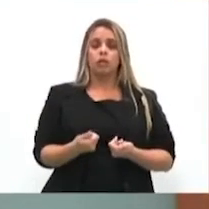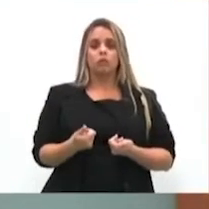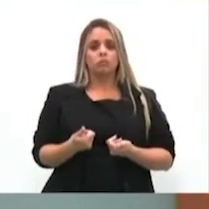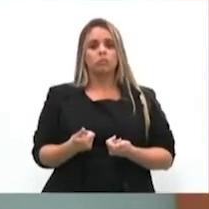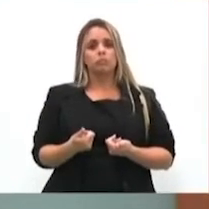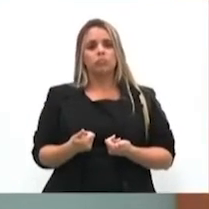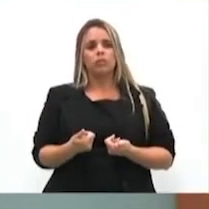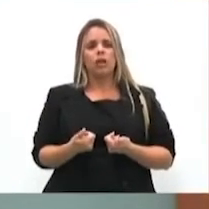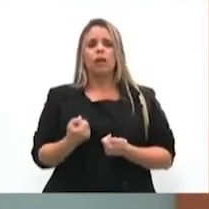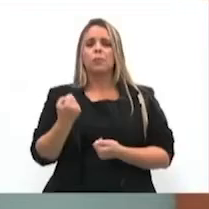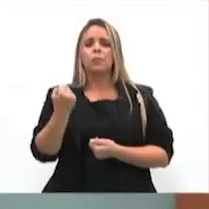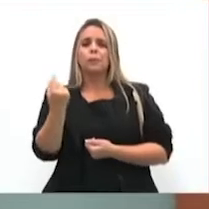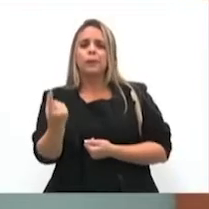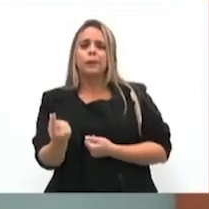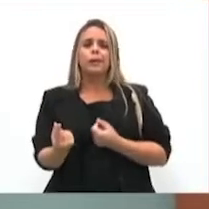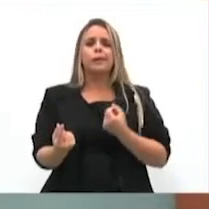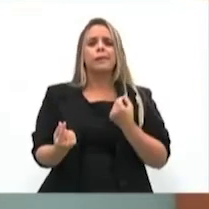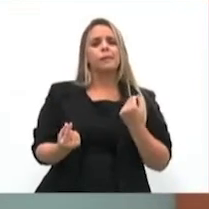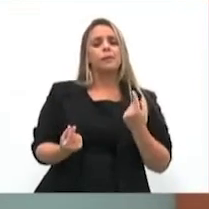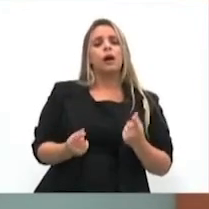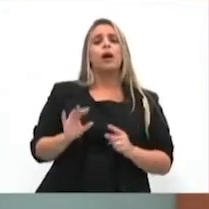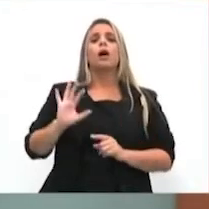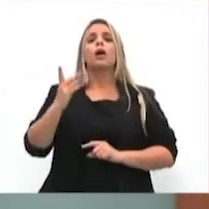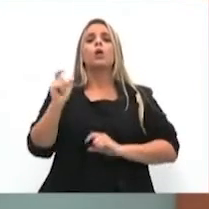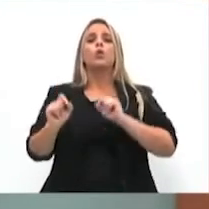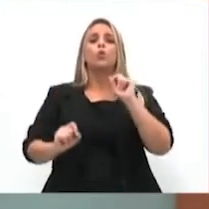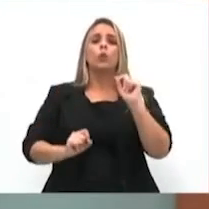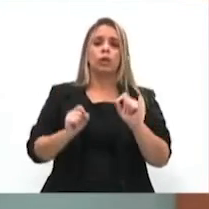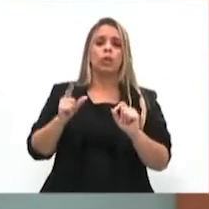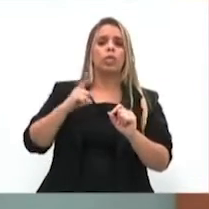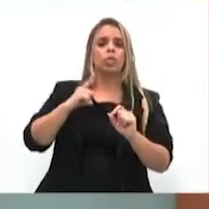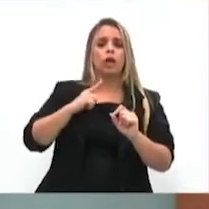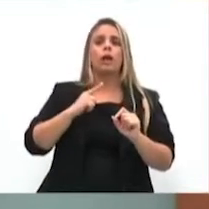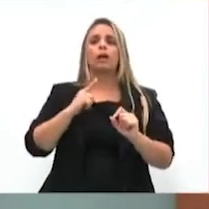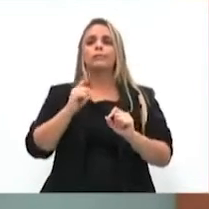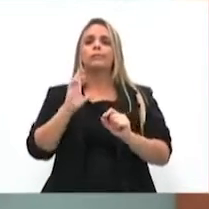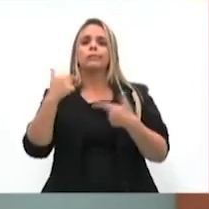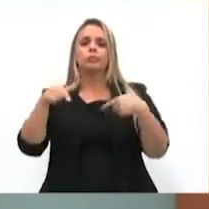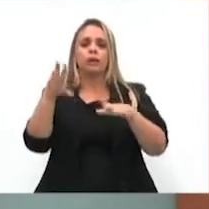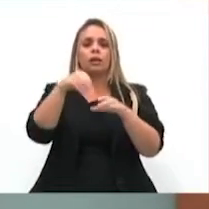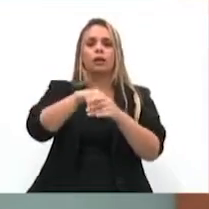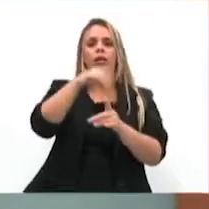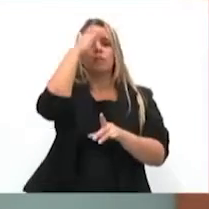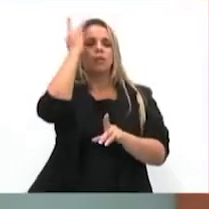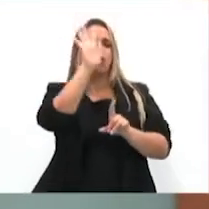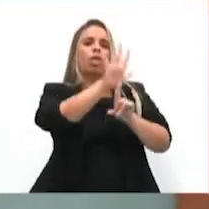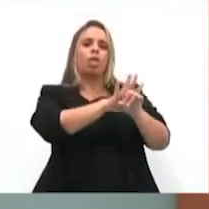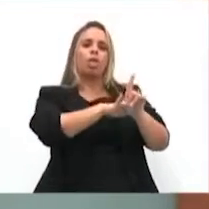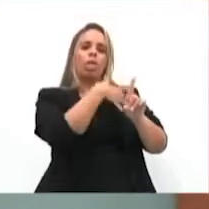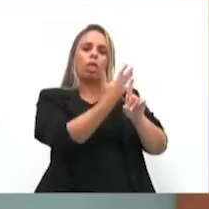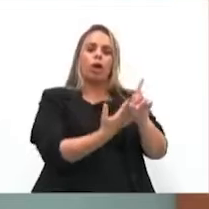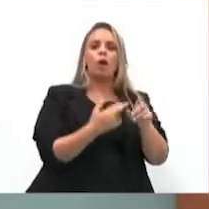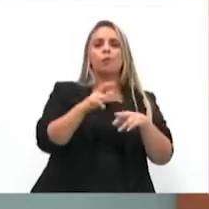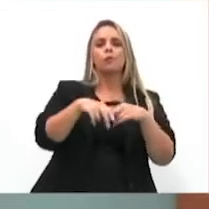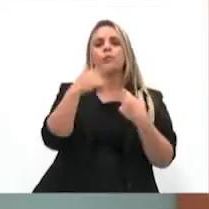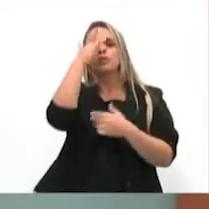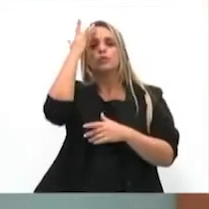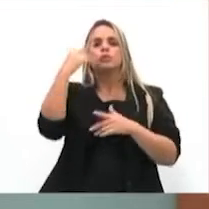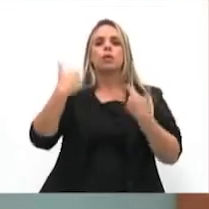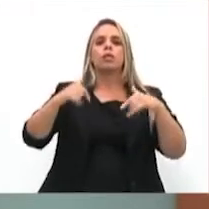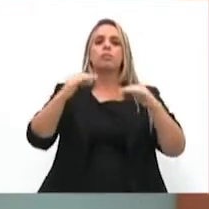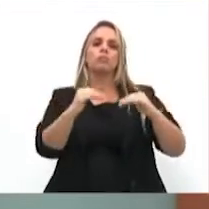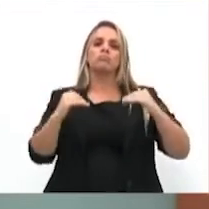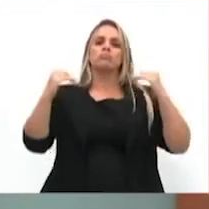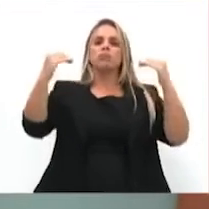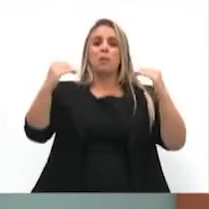ora ou outra, é submetido ao assédio moral praticado por cargos comissionados